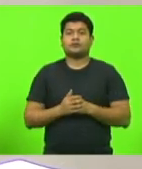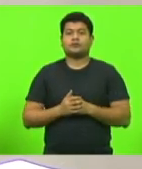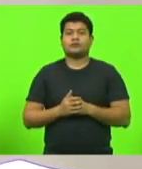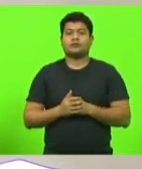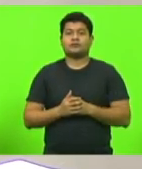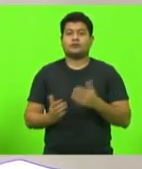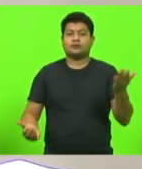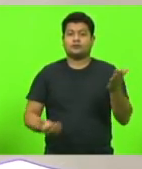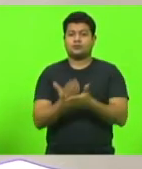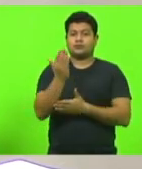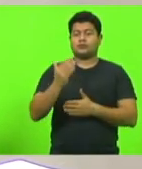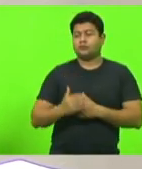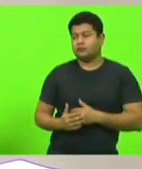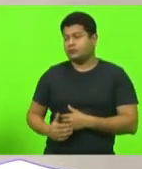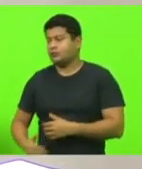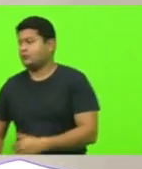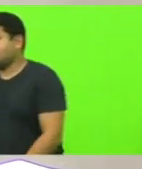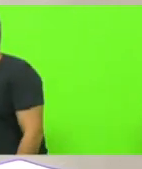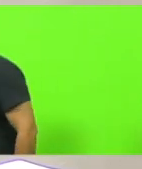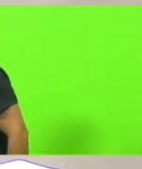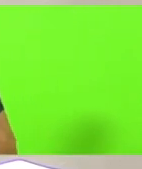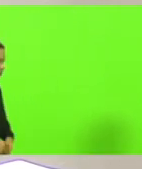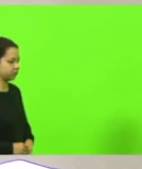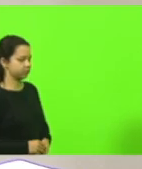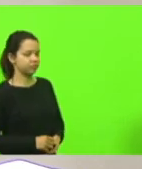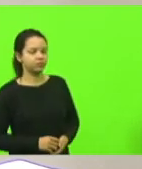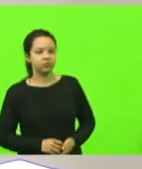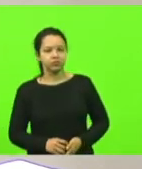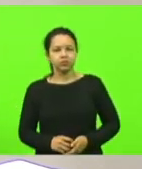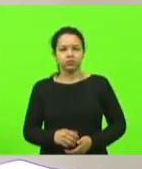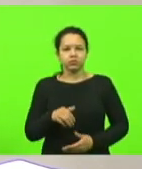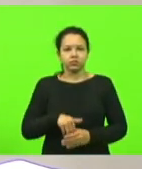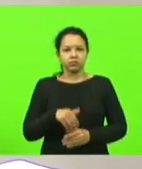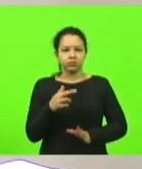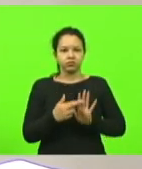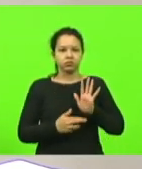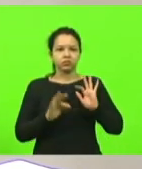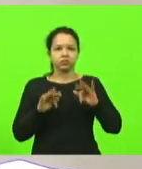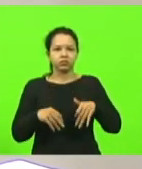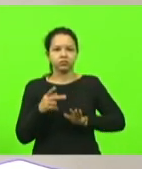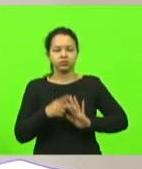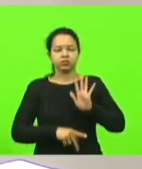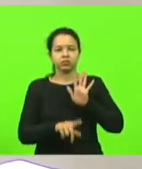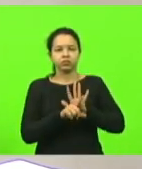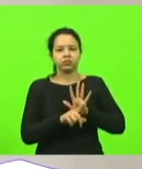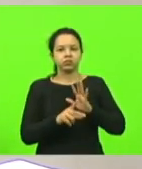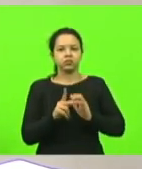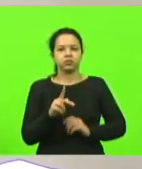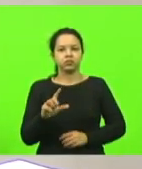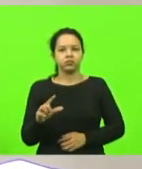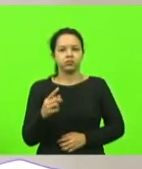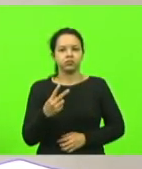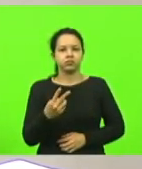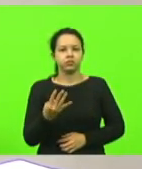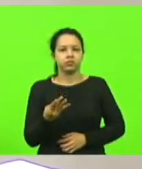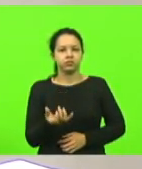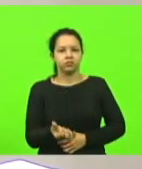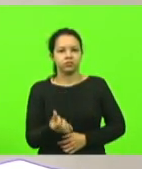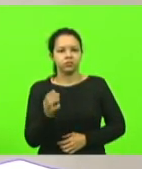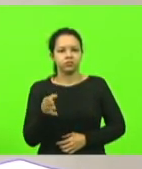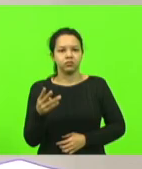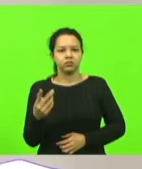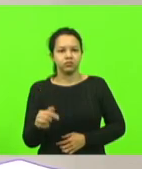aprovado. Votação e redação final do projeto de lei número PL 246.0 de 2019,